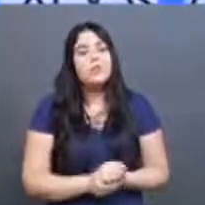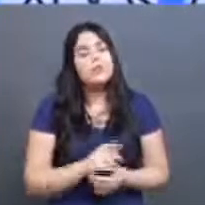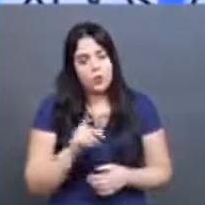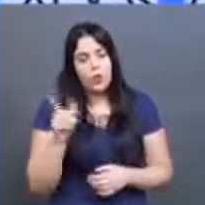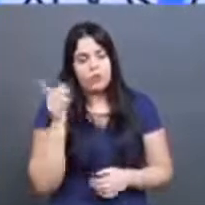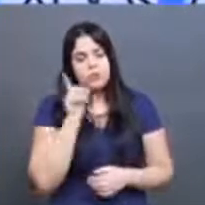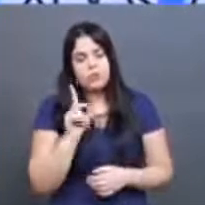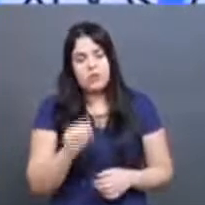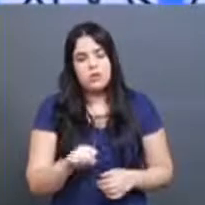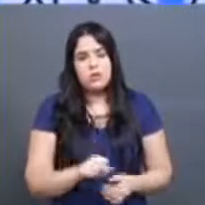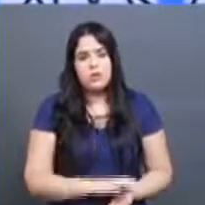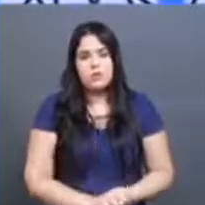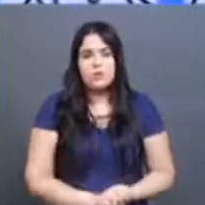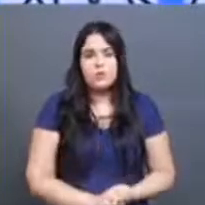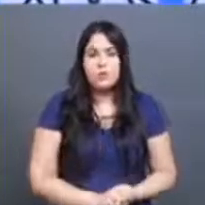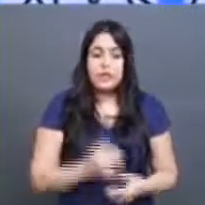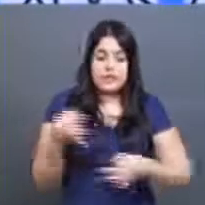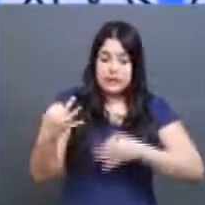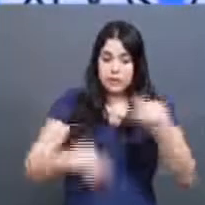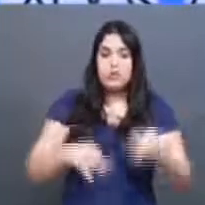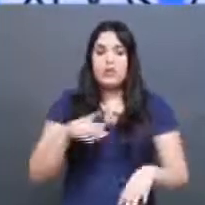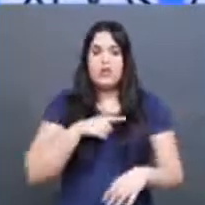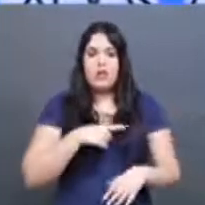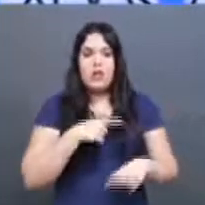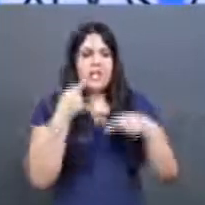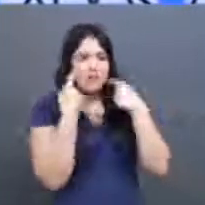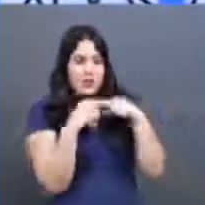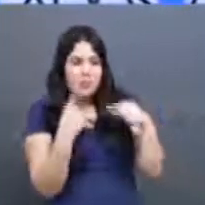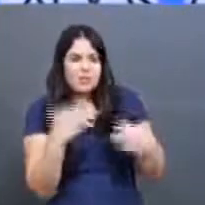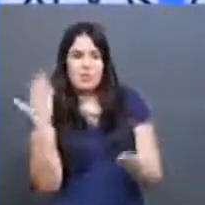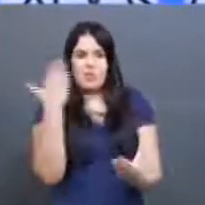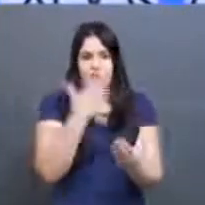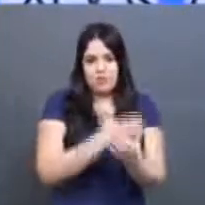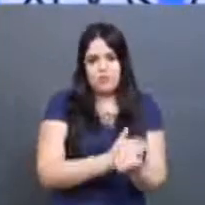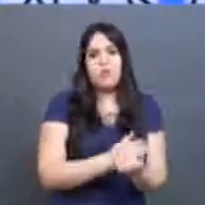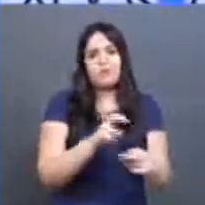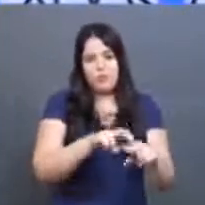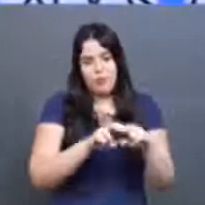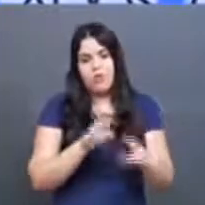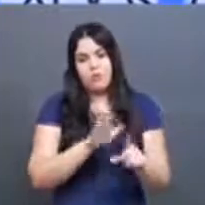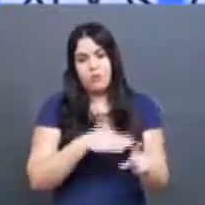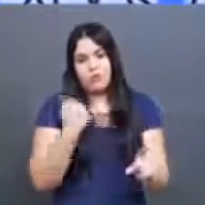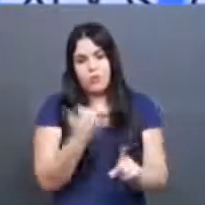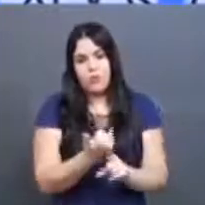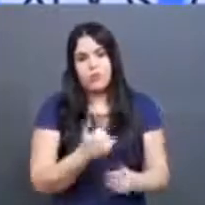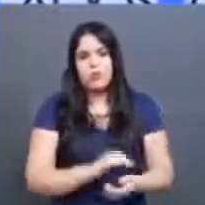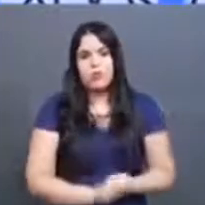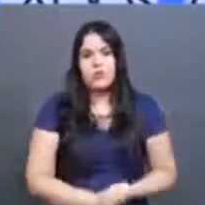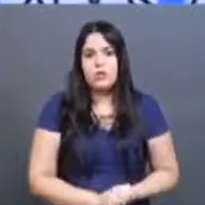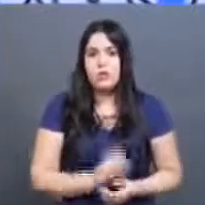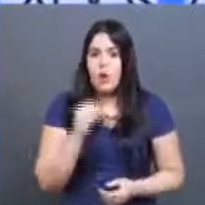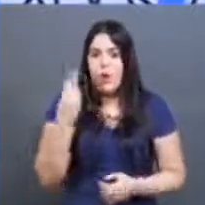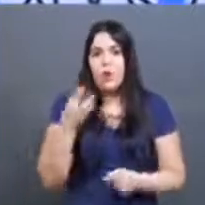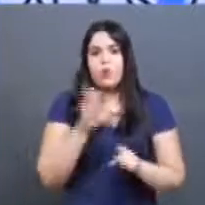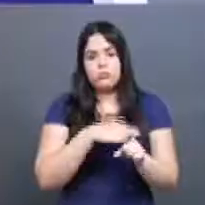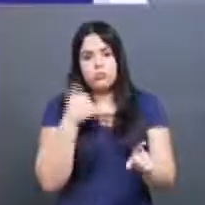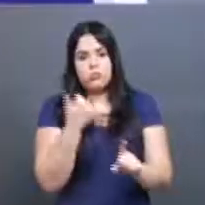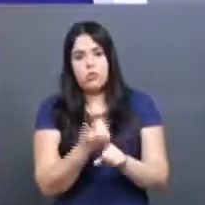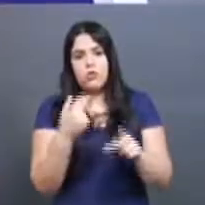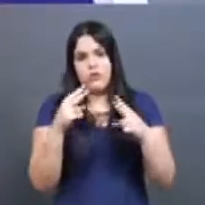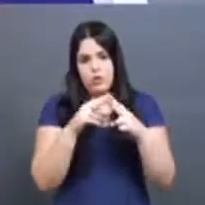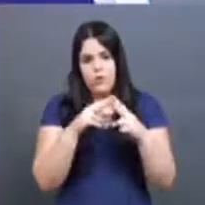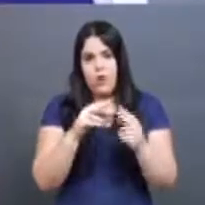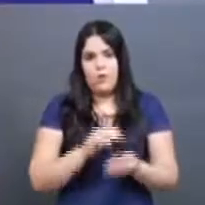recebe, né, reclamações ou processos dessa natureza, ou de bullying ou de cyberbullying.